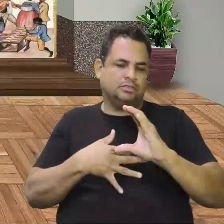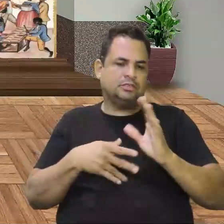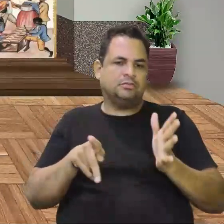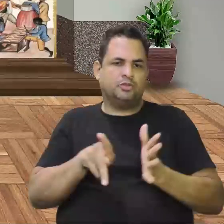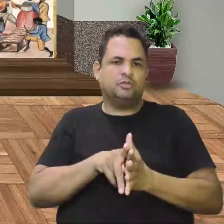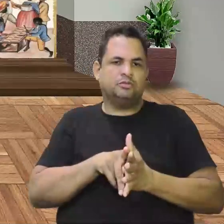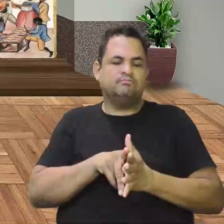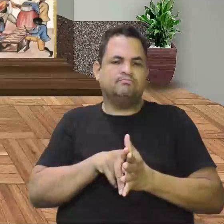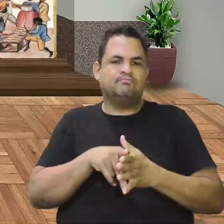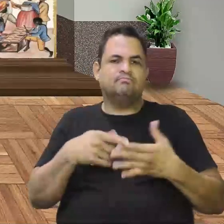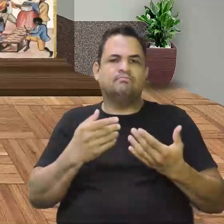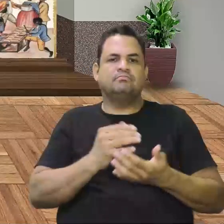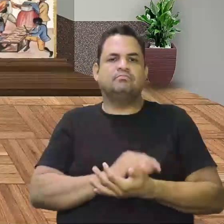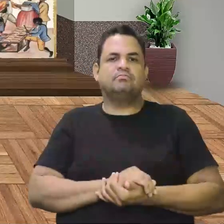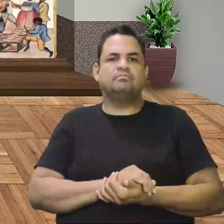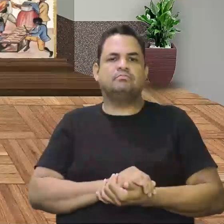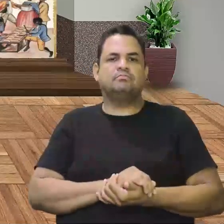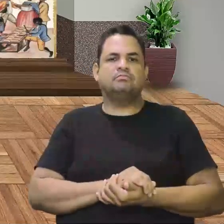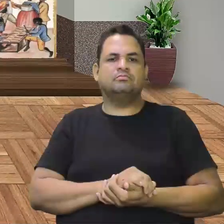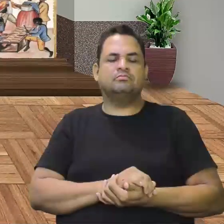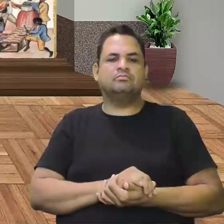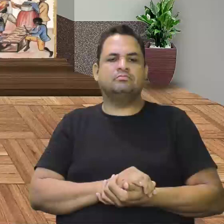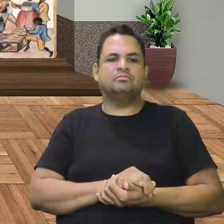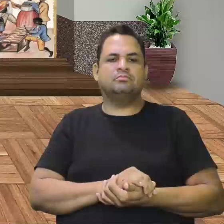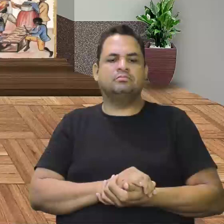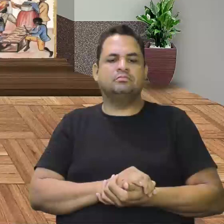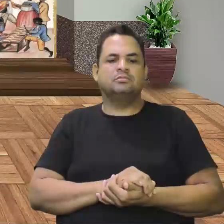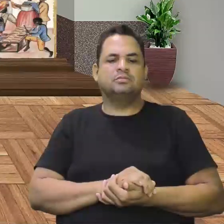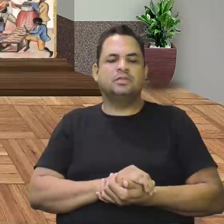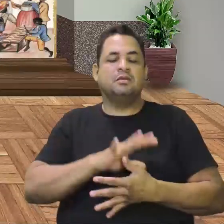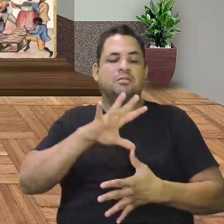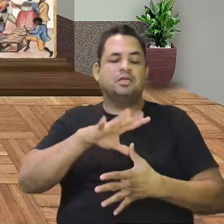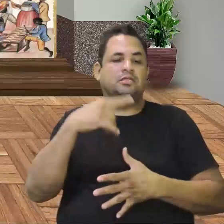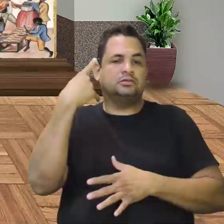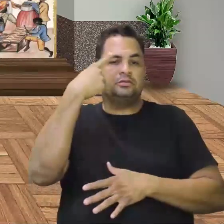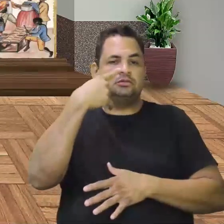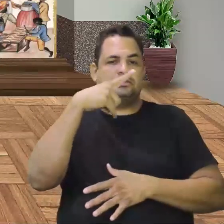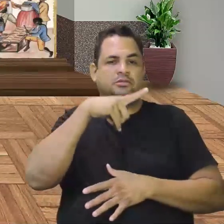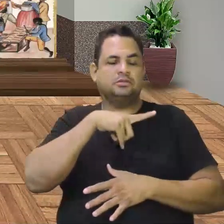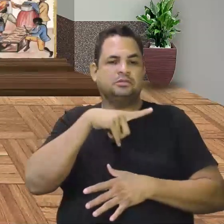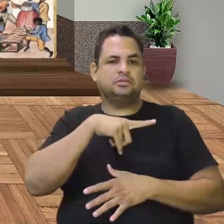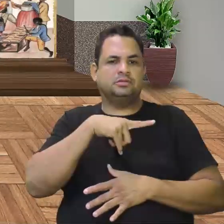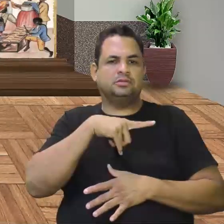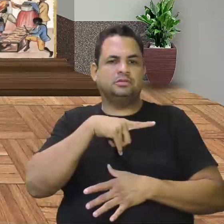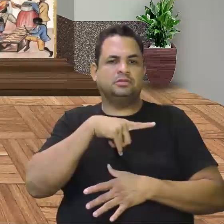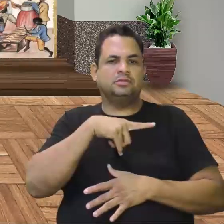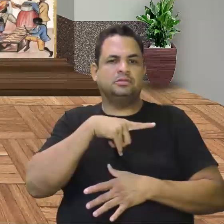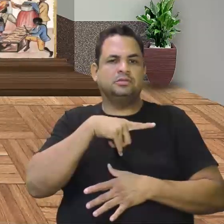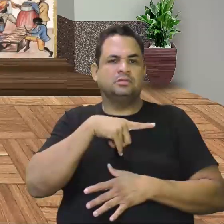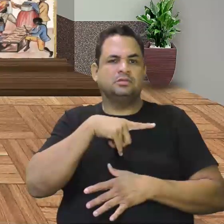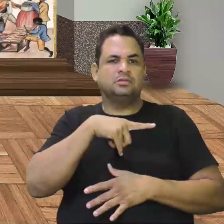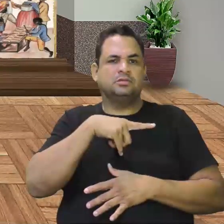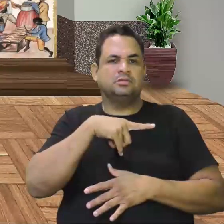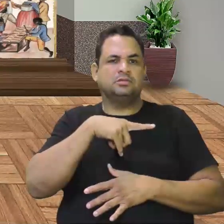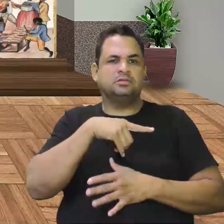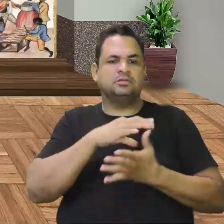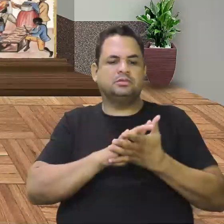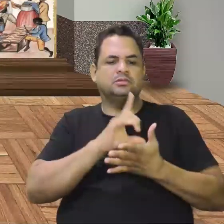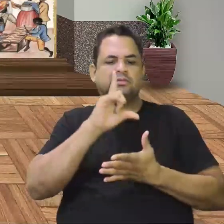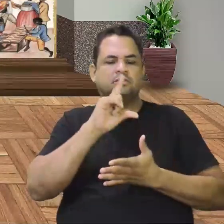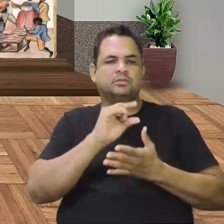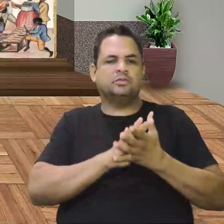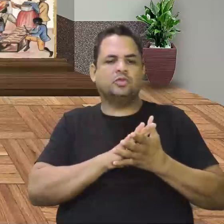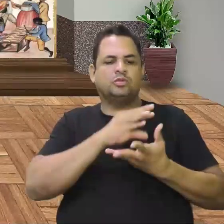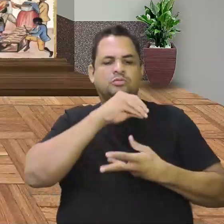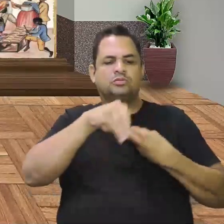América Espanhola. Na América Espanhola, nós vamos ter pouca mistura de